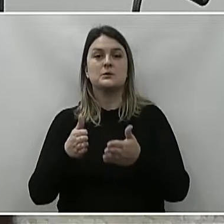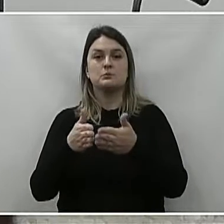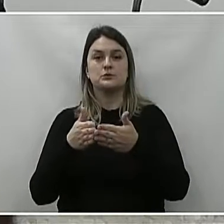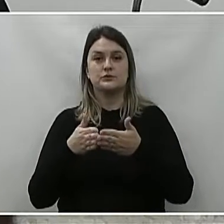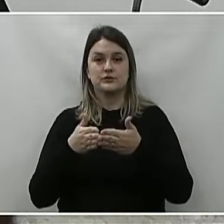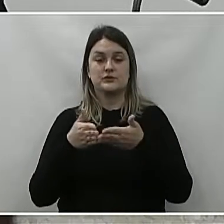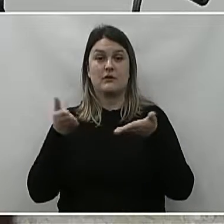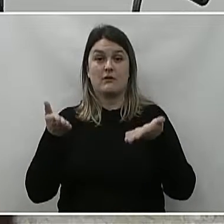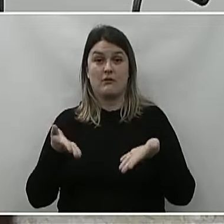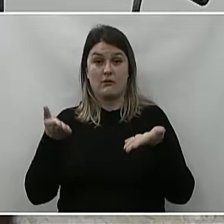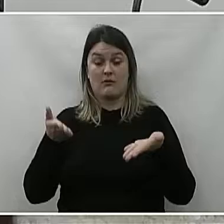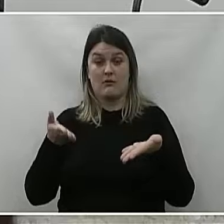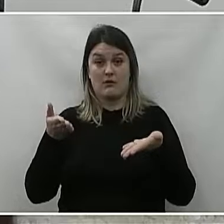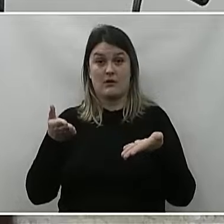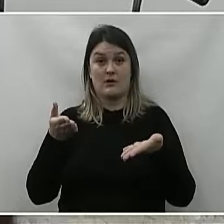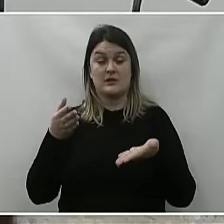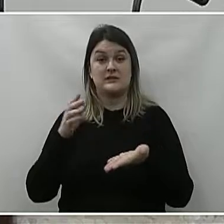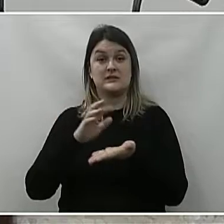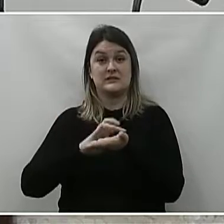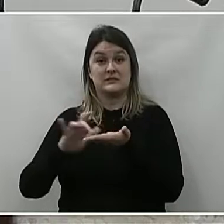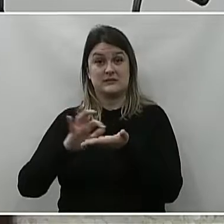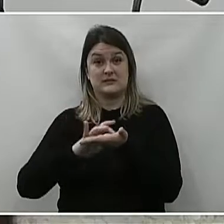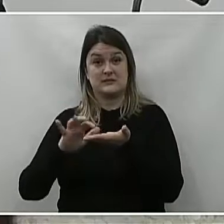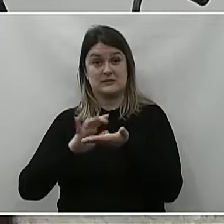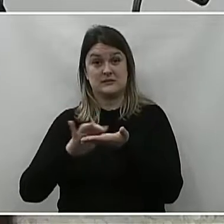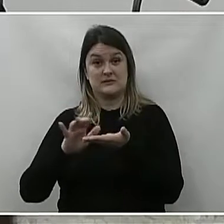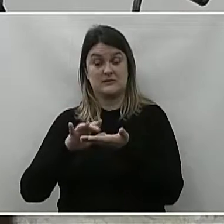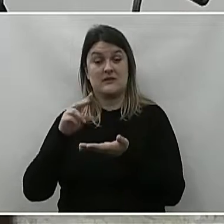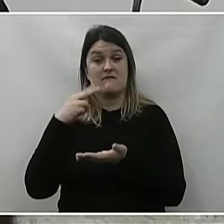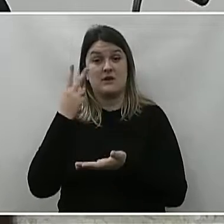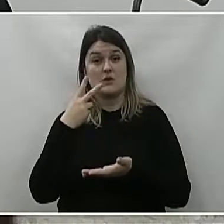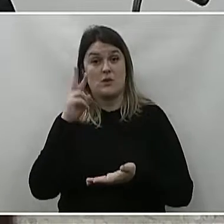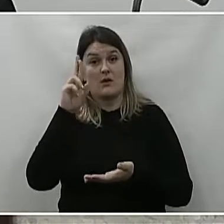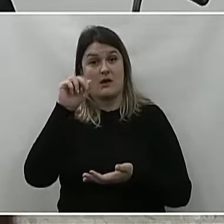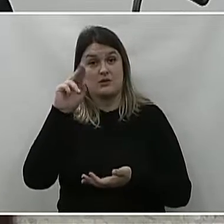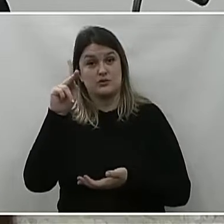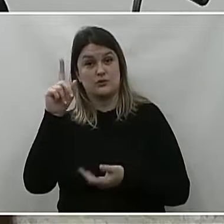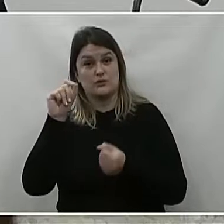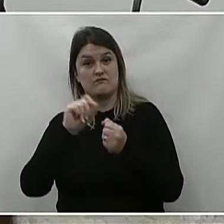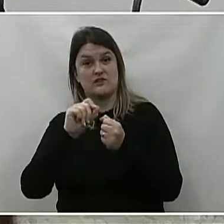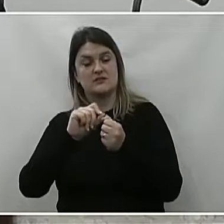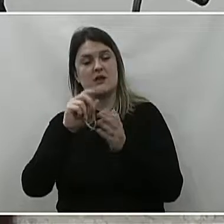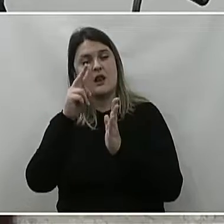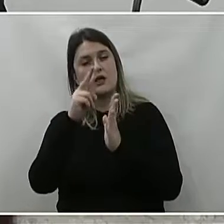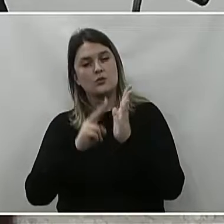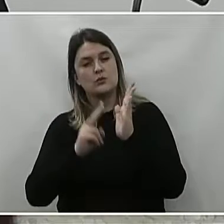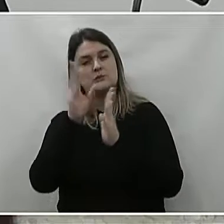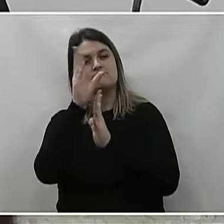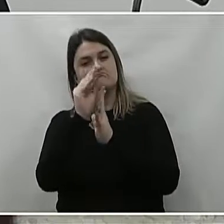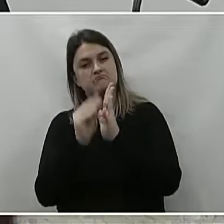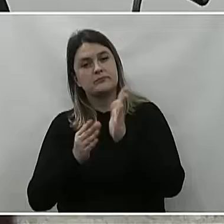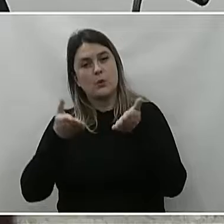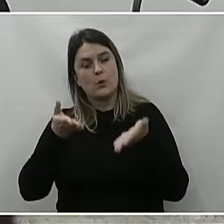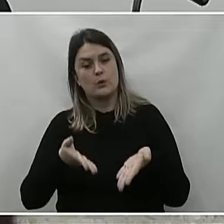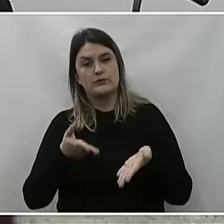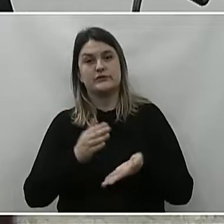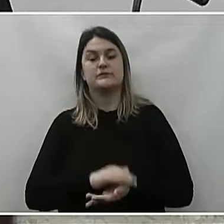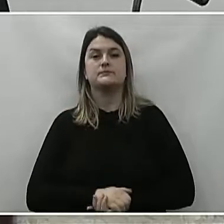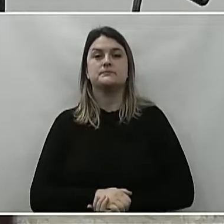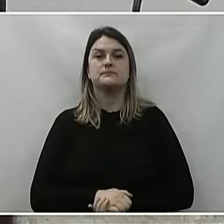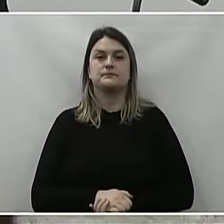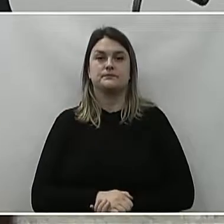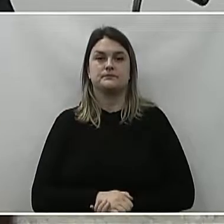Solicito, nesse momento, ao secretário Valdir Rático para que proceda a leitura da matéria constante